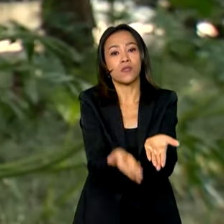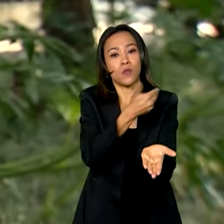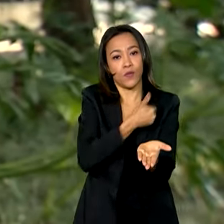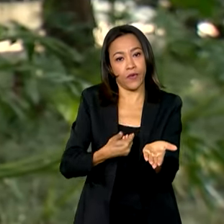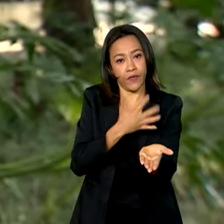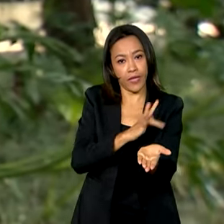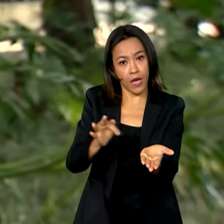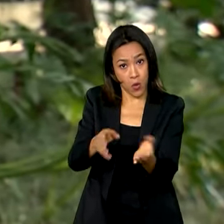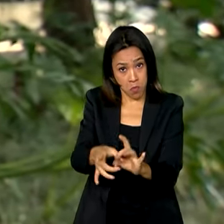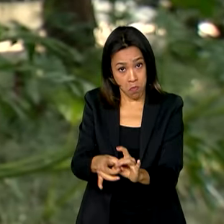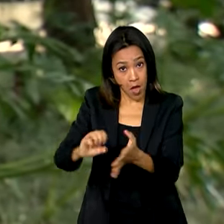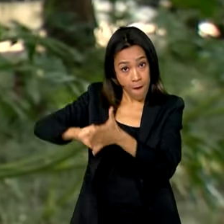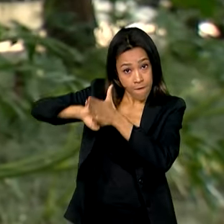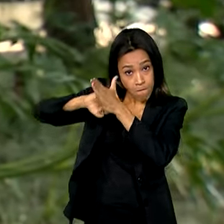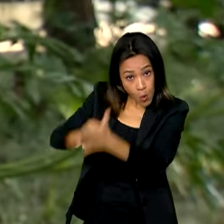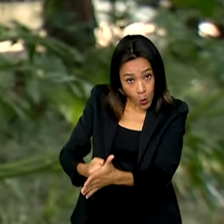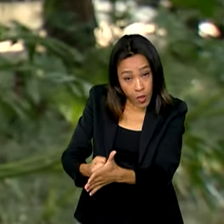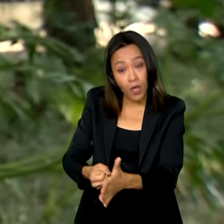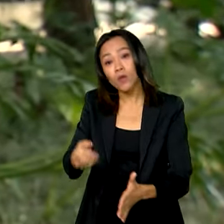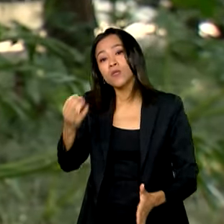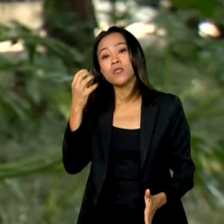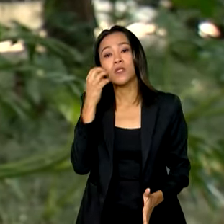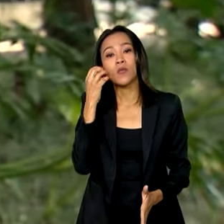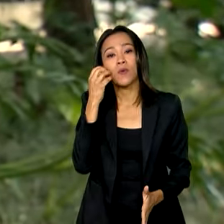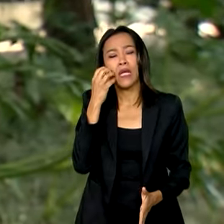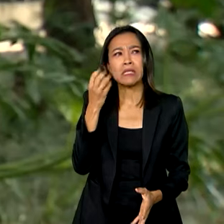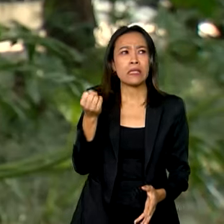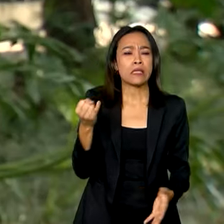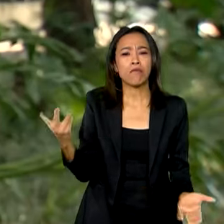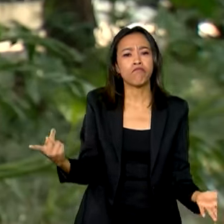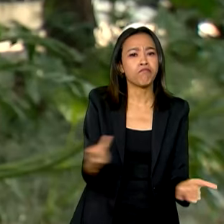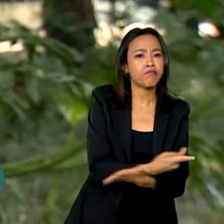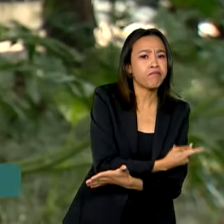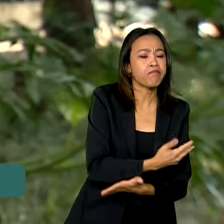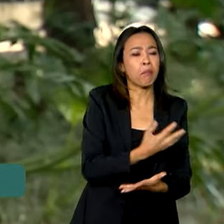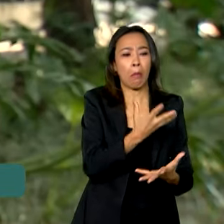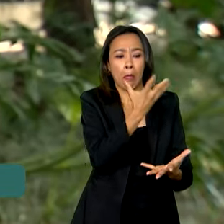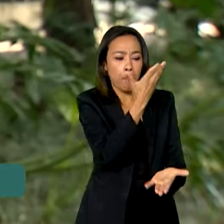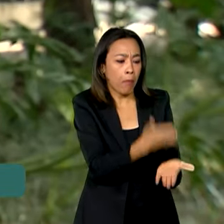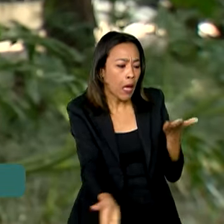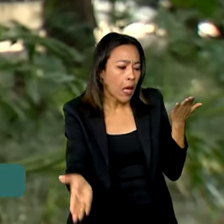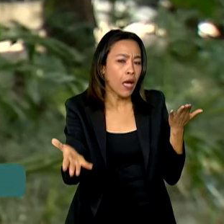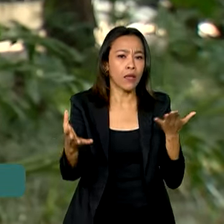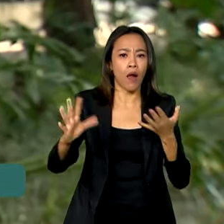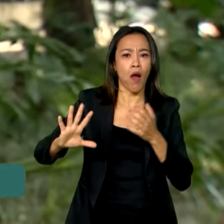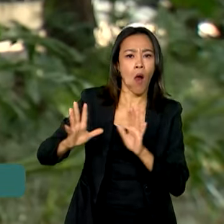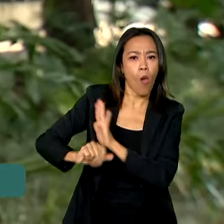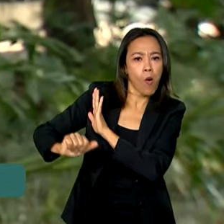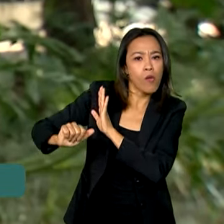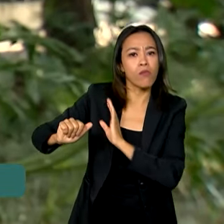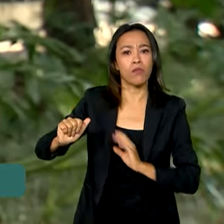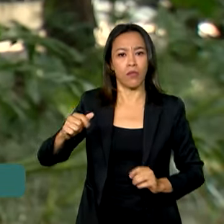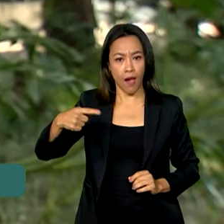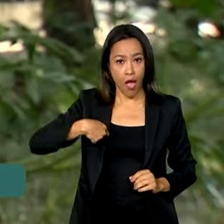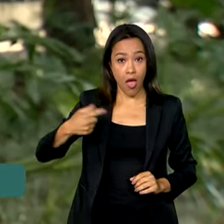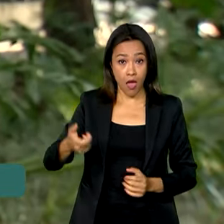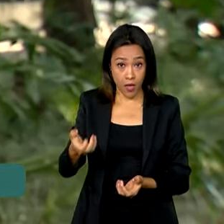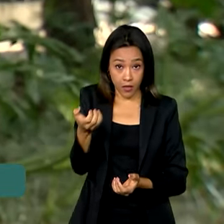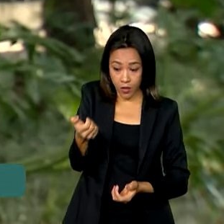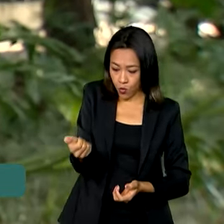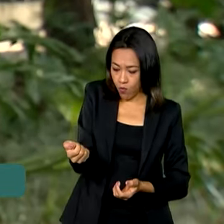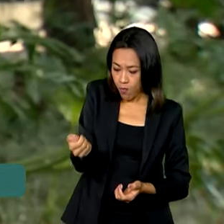o bloqueio de smartphones em caso de perda, roubo ou furto. O sistema funciona com um botão de